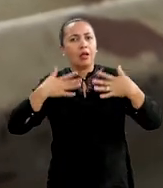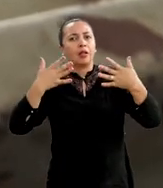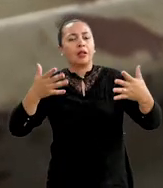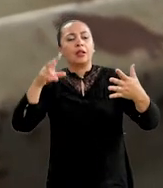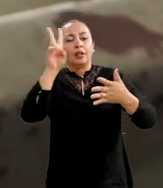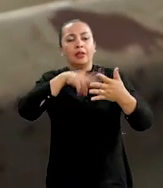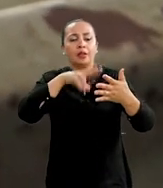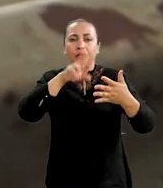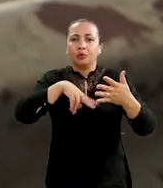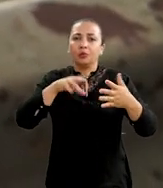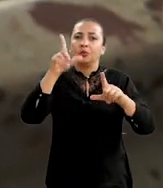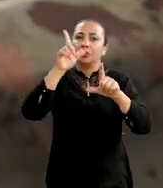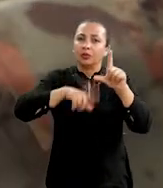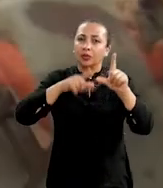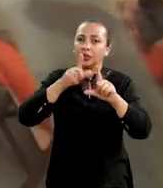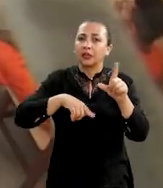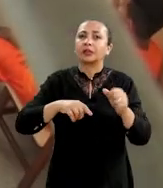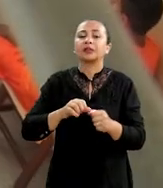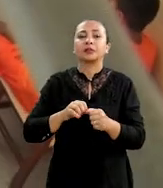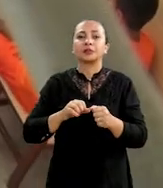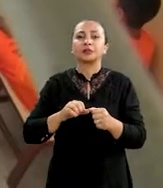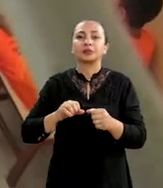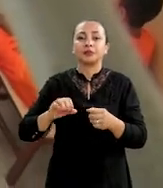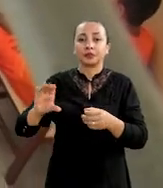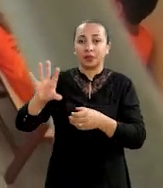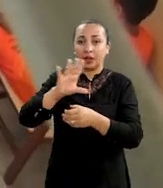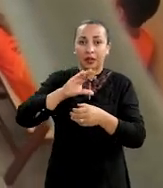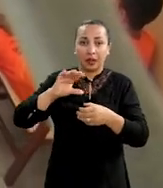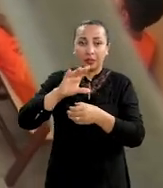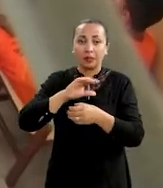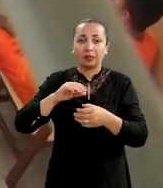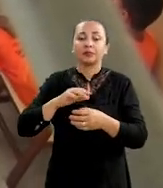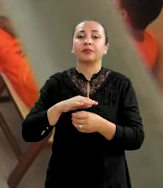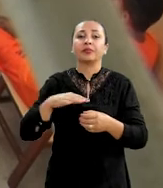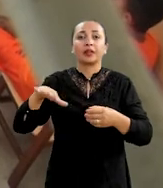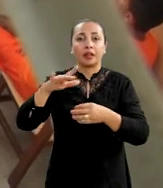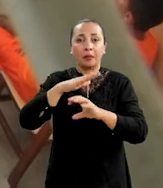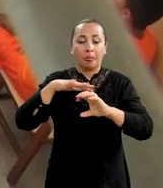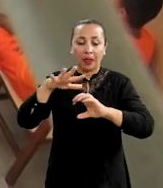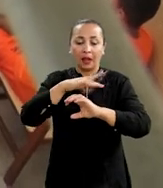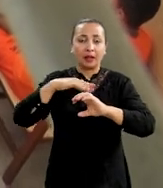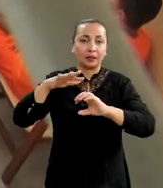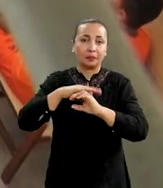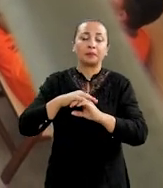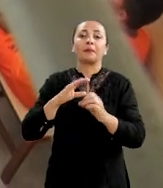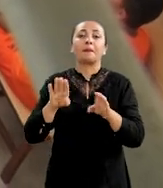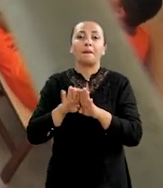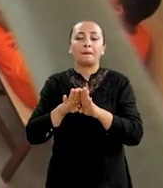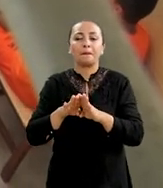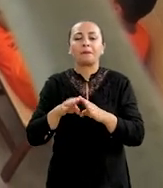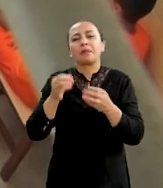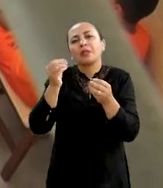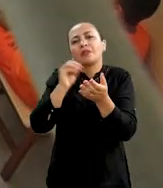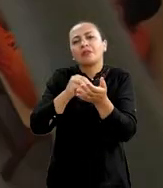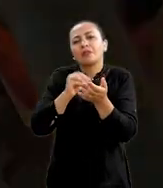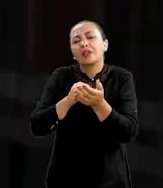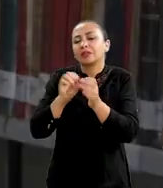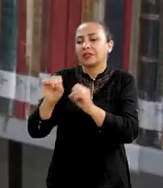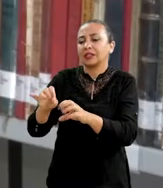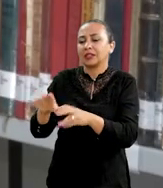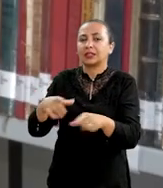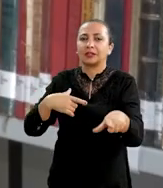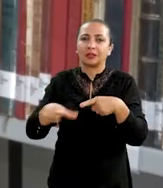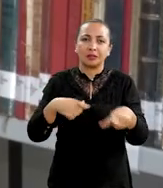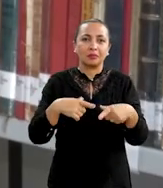a questão da leitura e do letramento nos ambientes prisionais, que são tão carentes de ensino, de